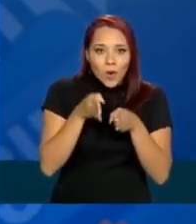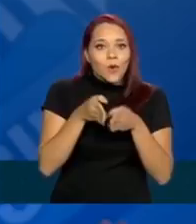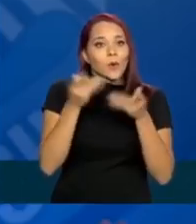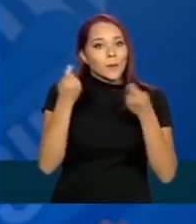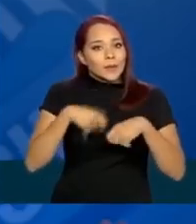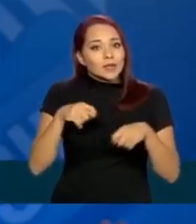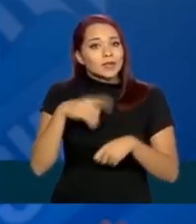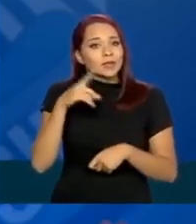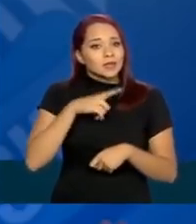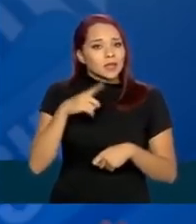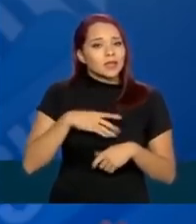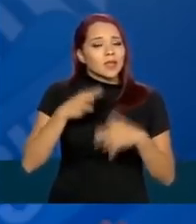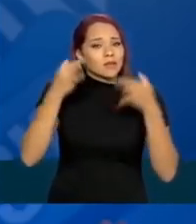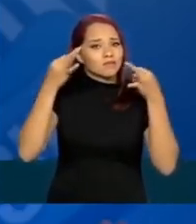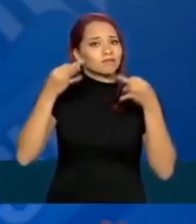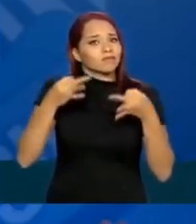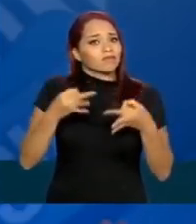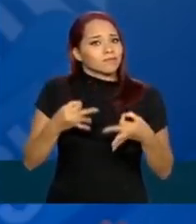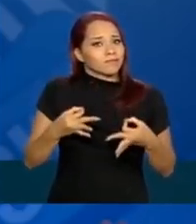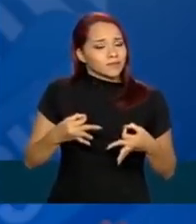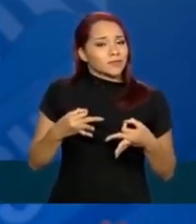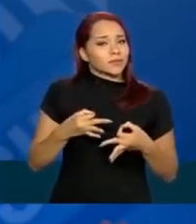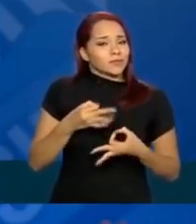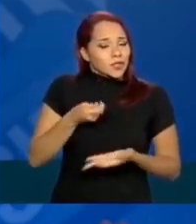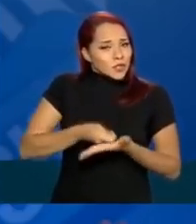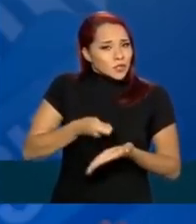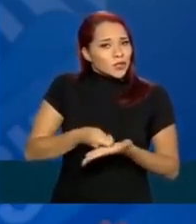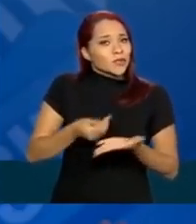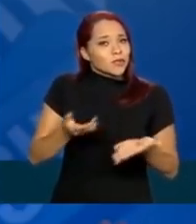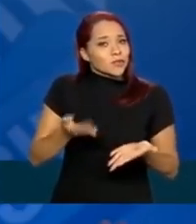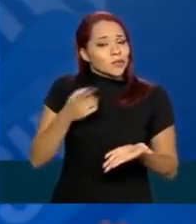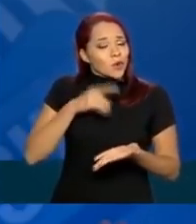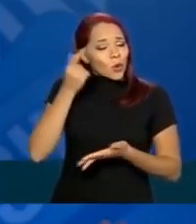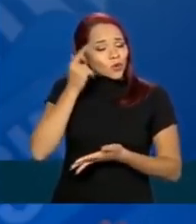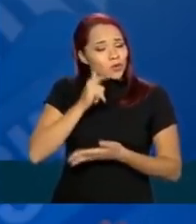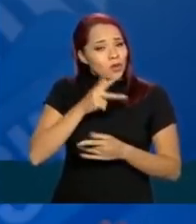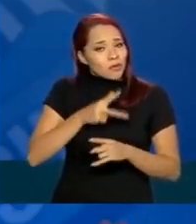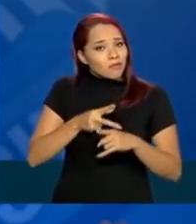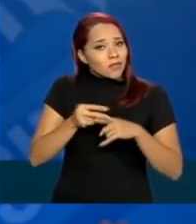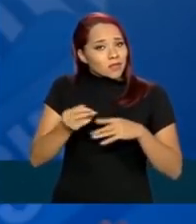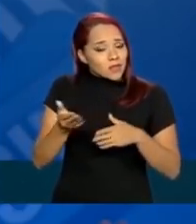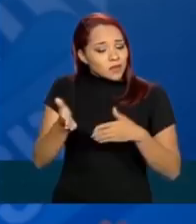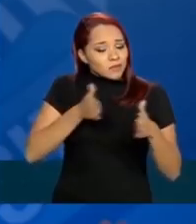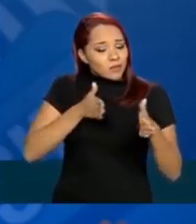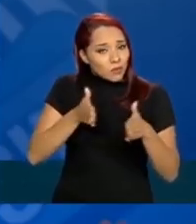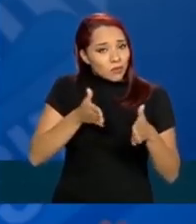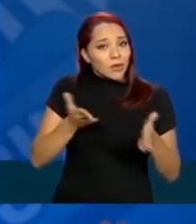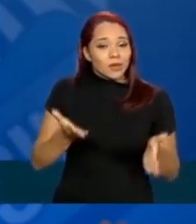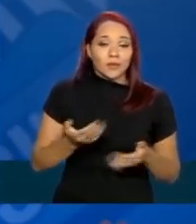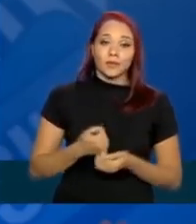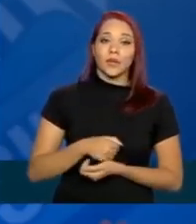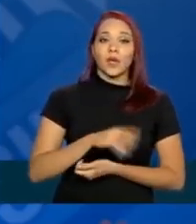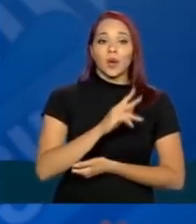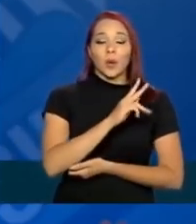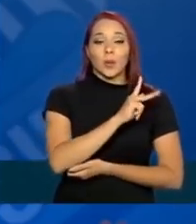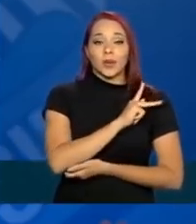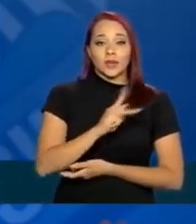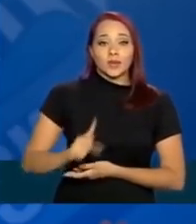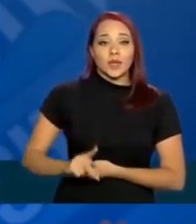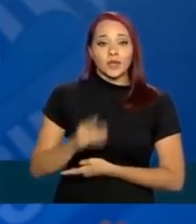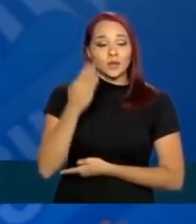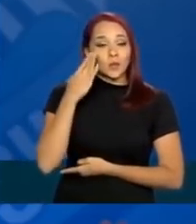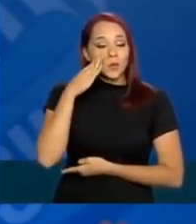tenham disciplina, para que a gente possa atravessar esse momento. O presidente da República,